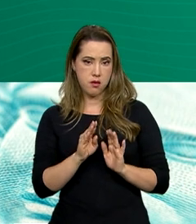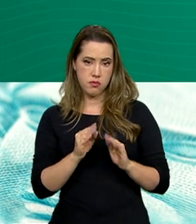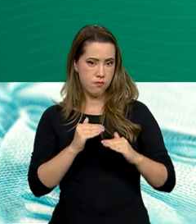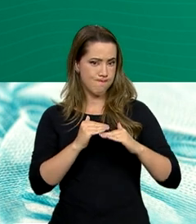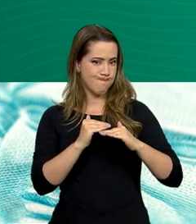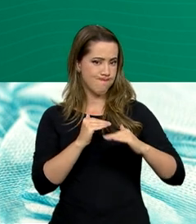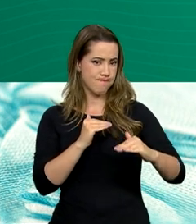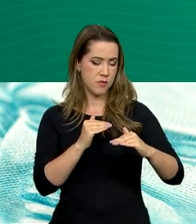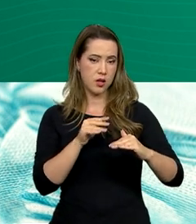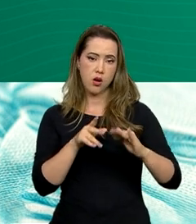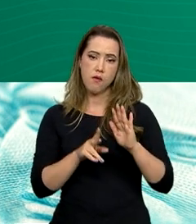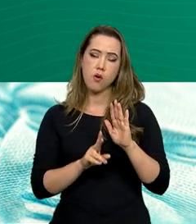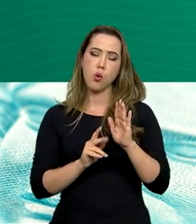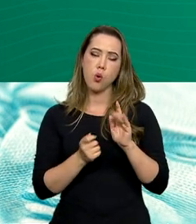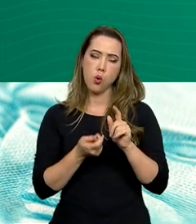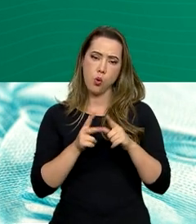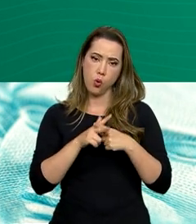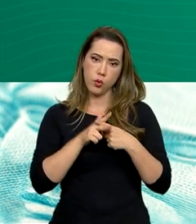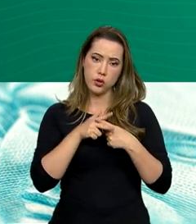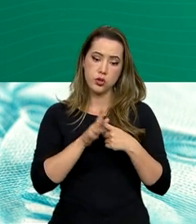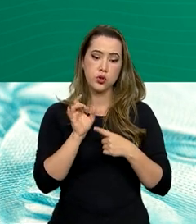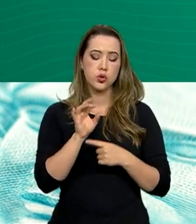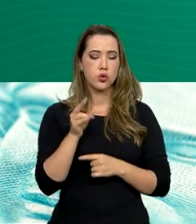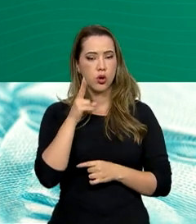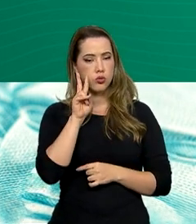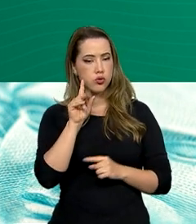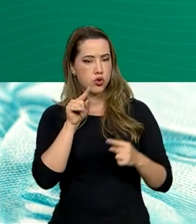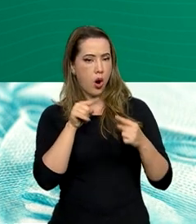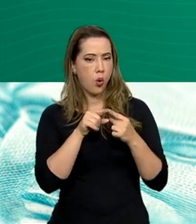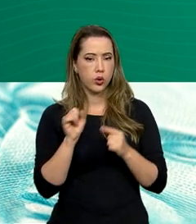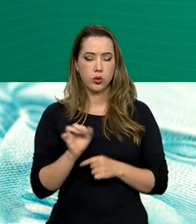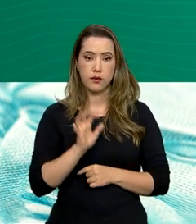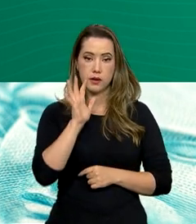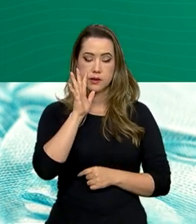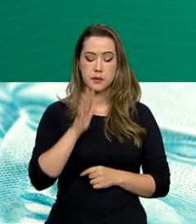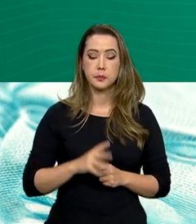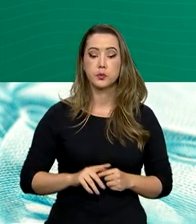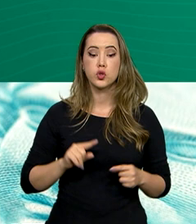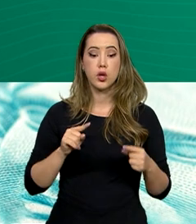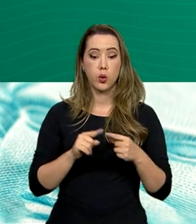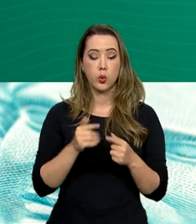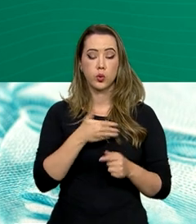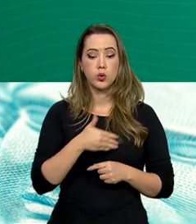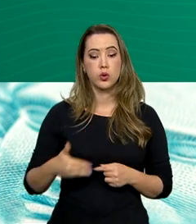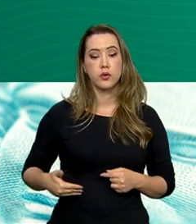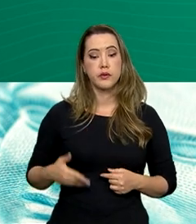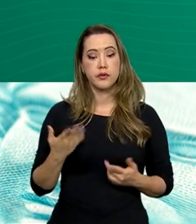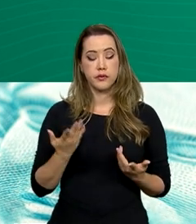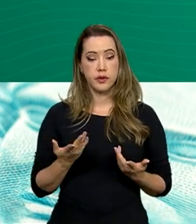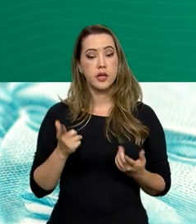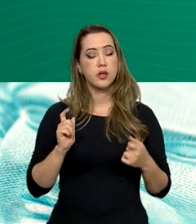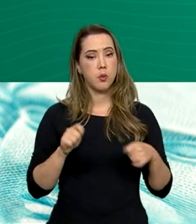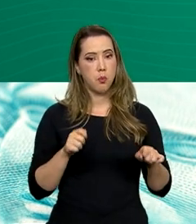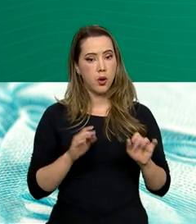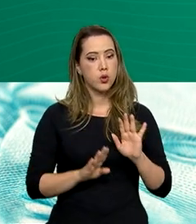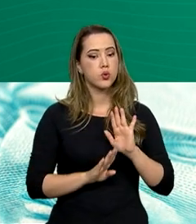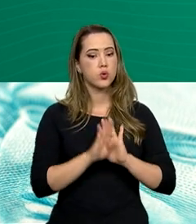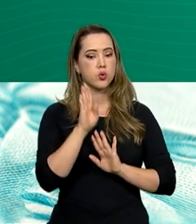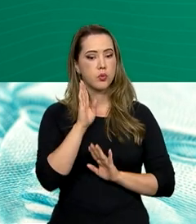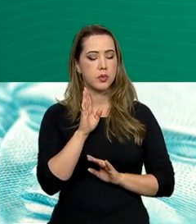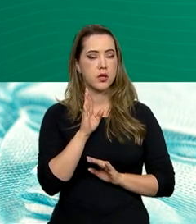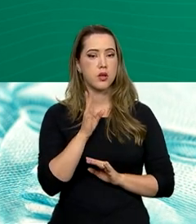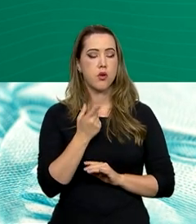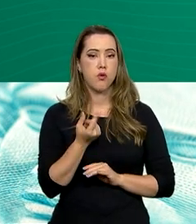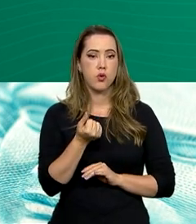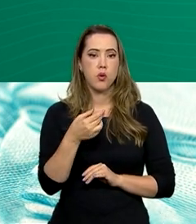o reajuste será feito com base apenas na inflação. Segundo o governo, a nova regra pode elevar o valor do